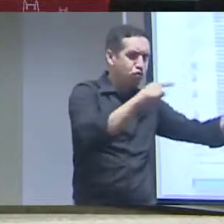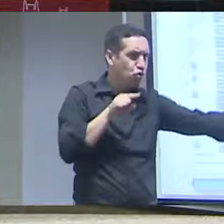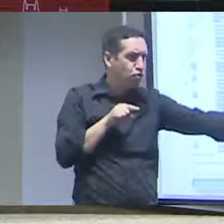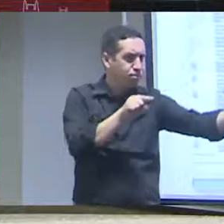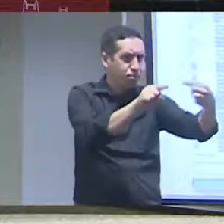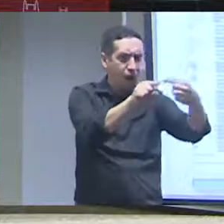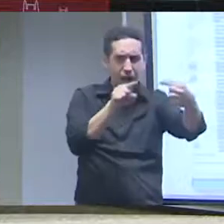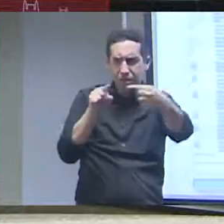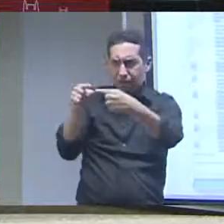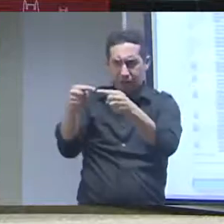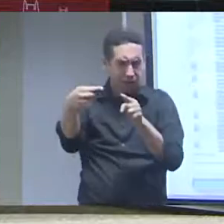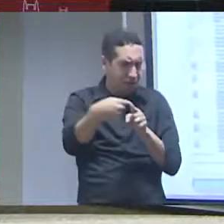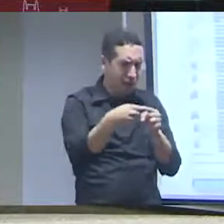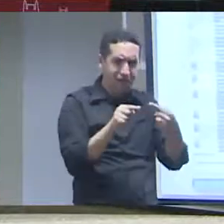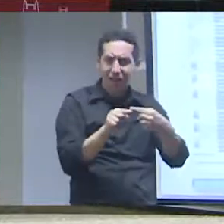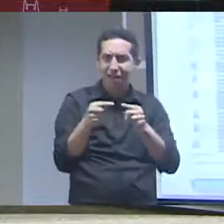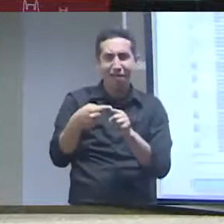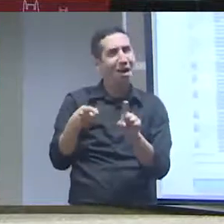explícitos